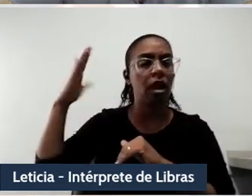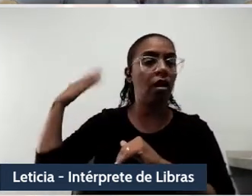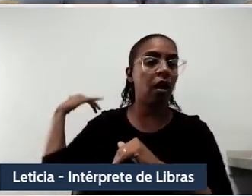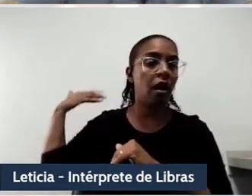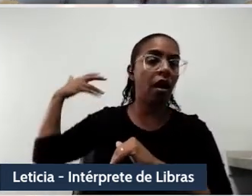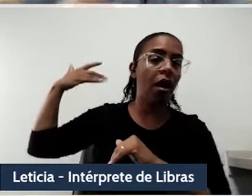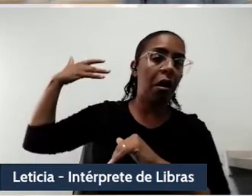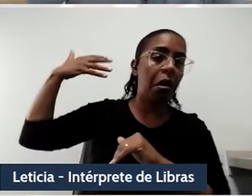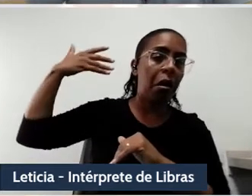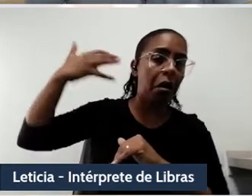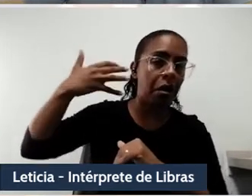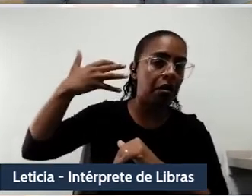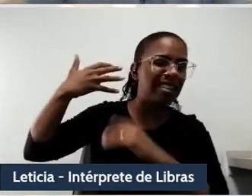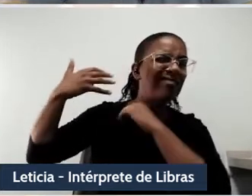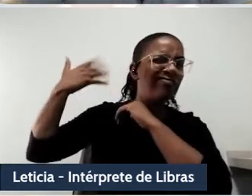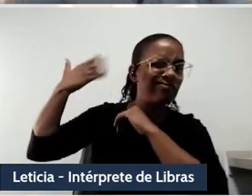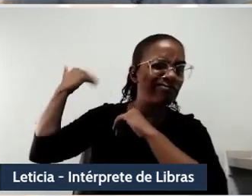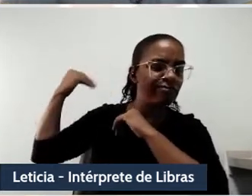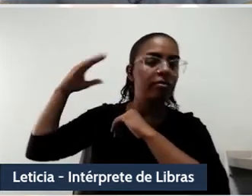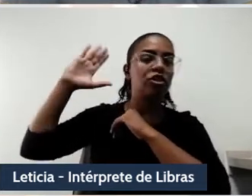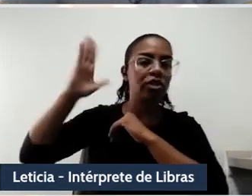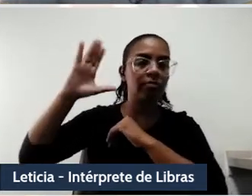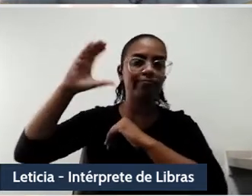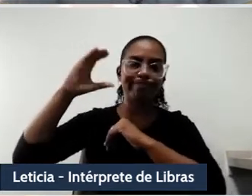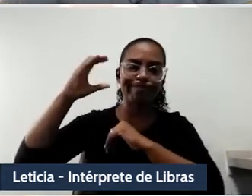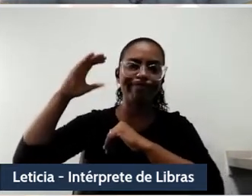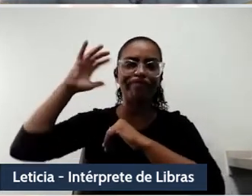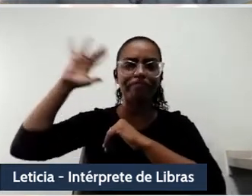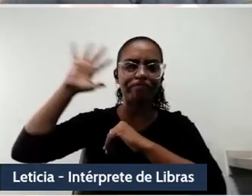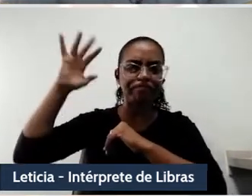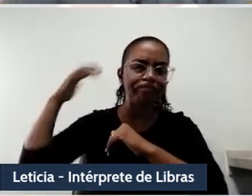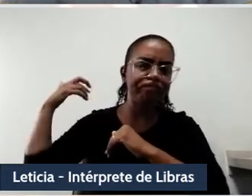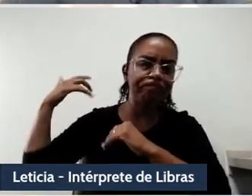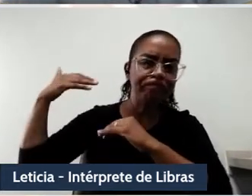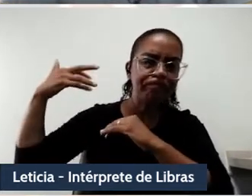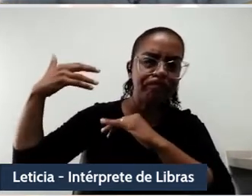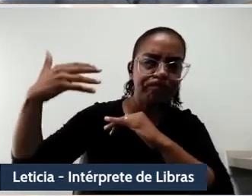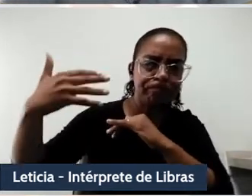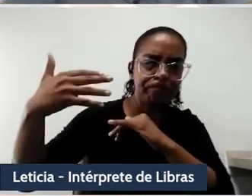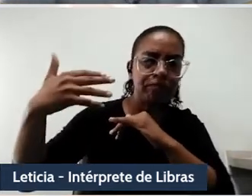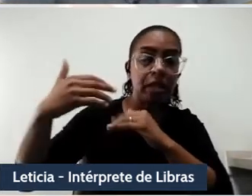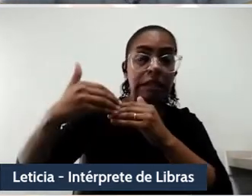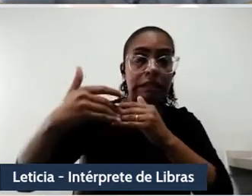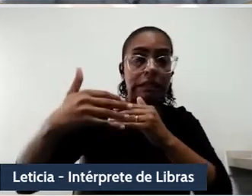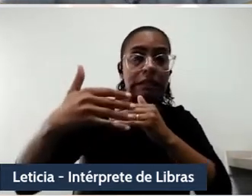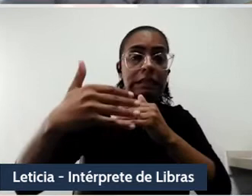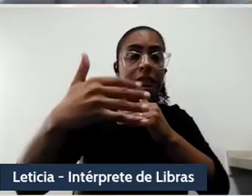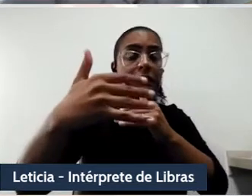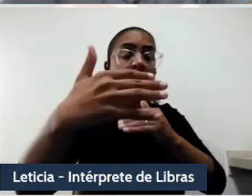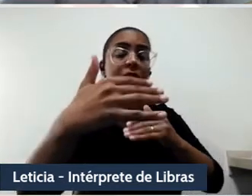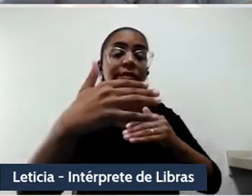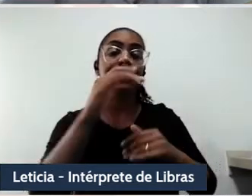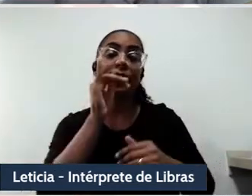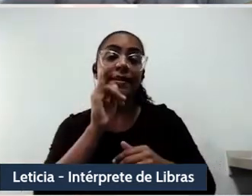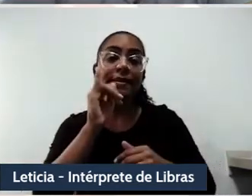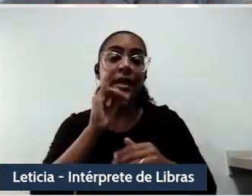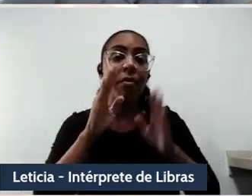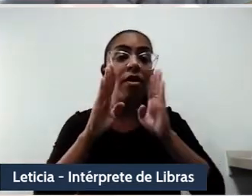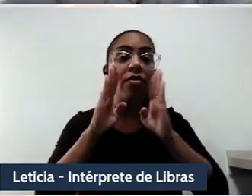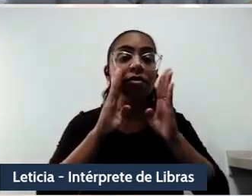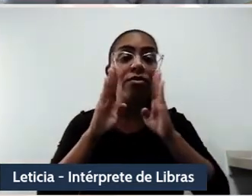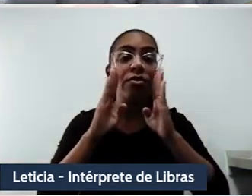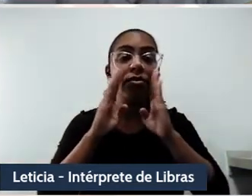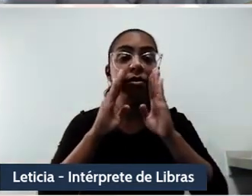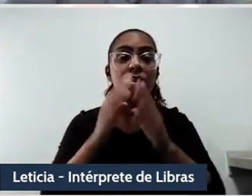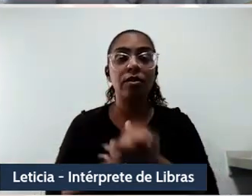singularidade que absorve e ultrapassa as habilidades humanas já começou. O Facebook, por exemplo, é alimentado com 2 bilhões